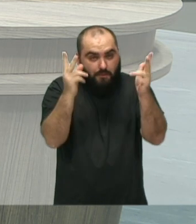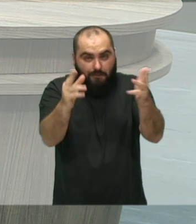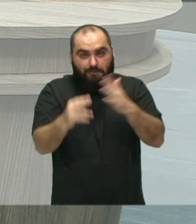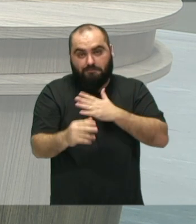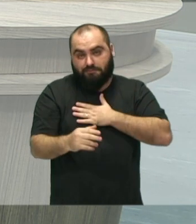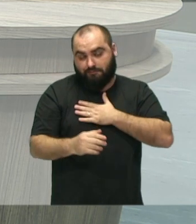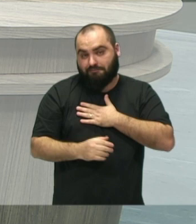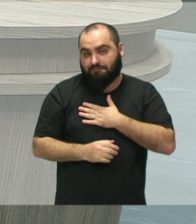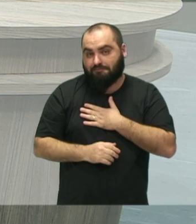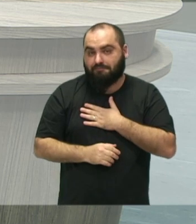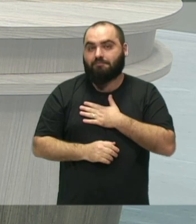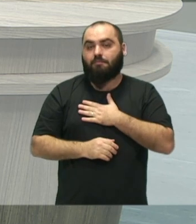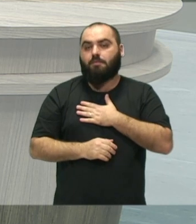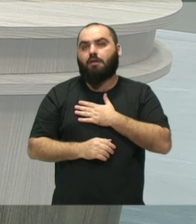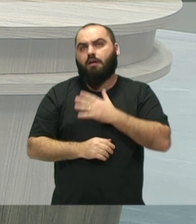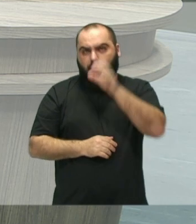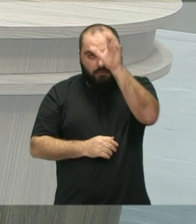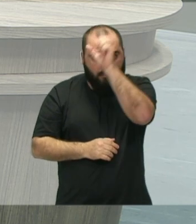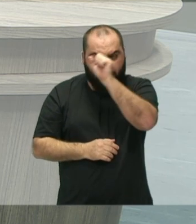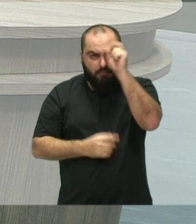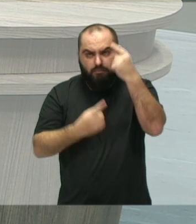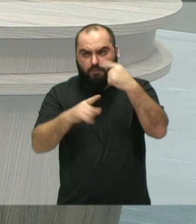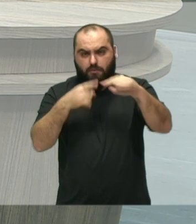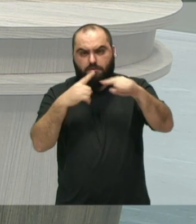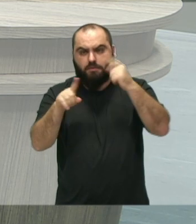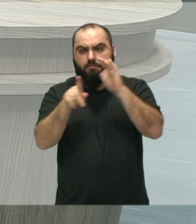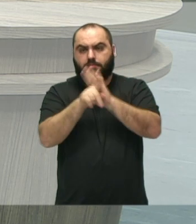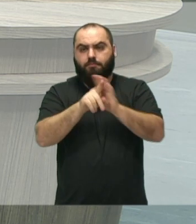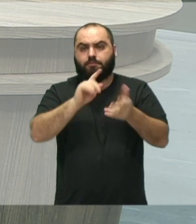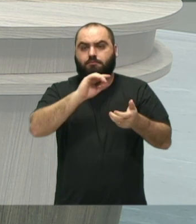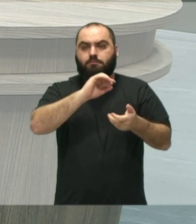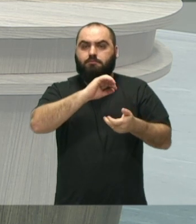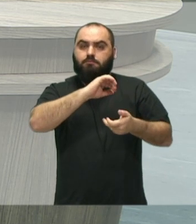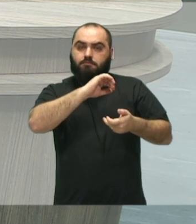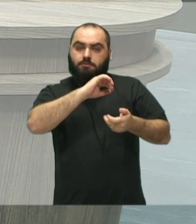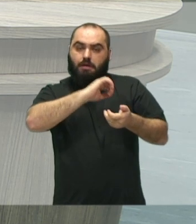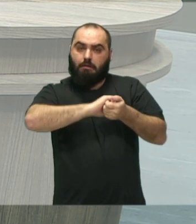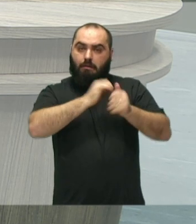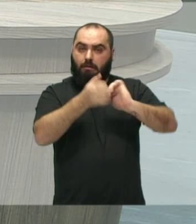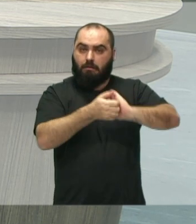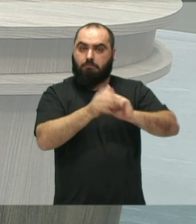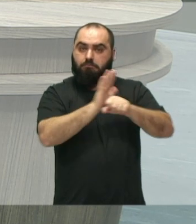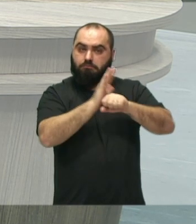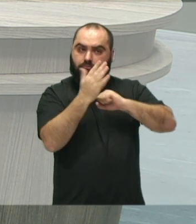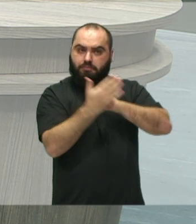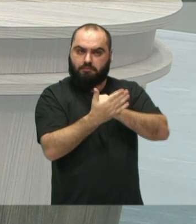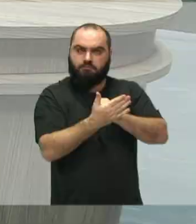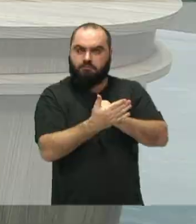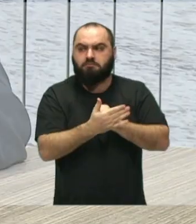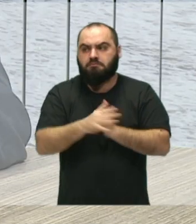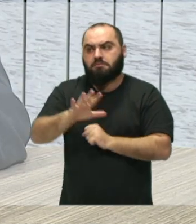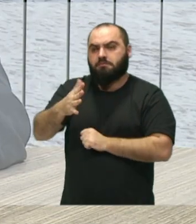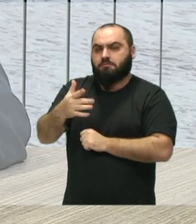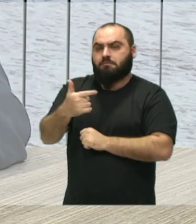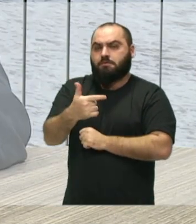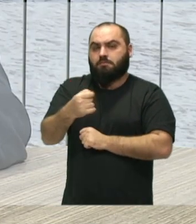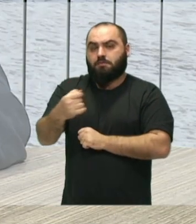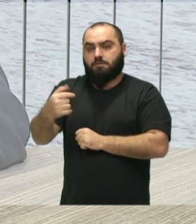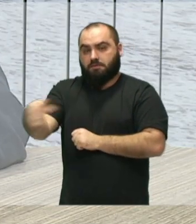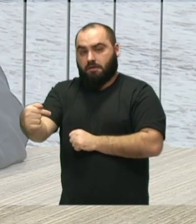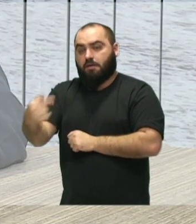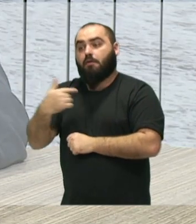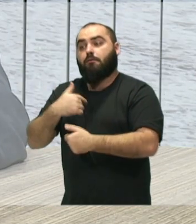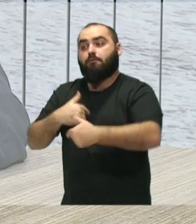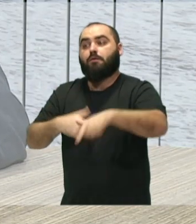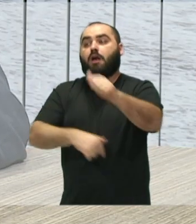inicialmente eu comecei a aprender música no programa Arte nos Bairros, né, e em 2007 eu ingressei ao Conservatório, fui aluno